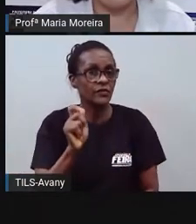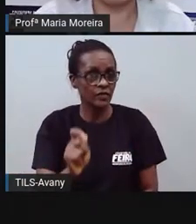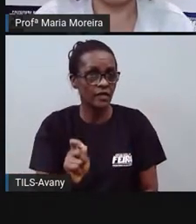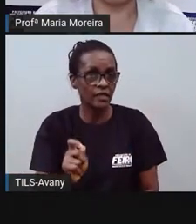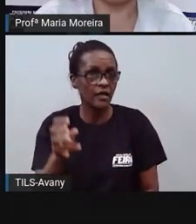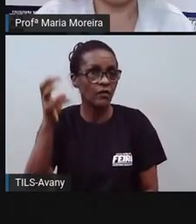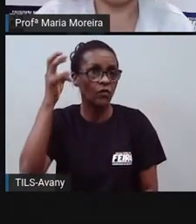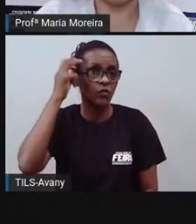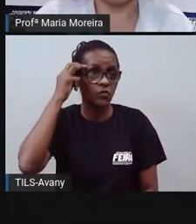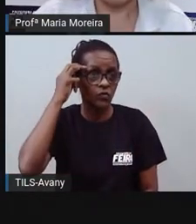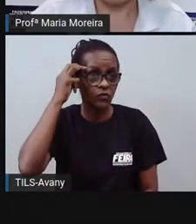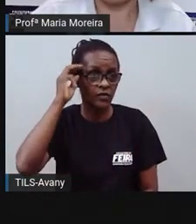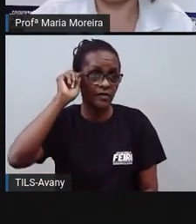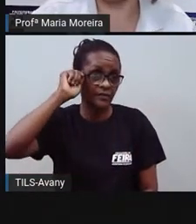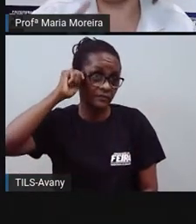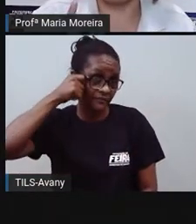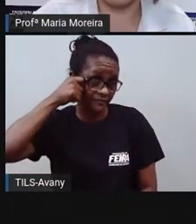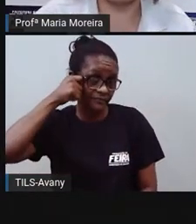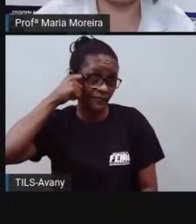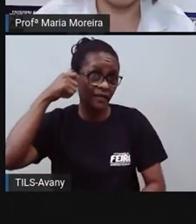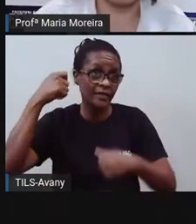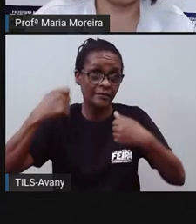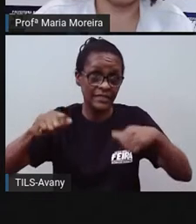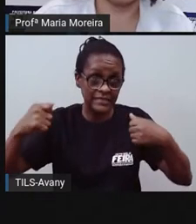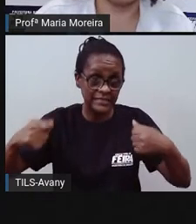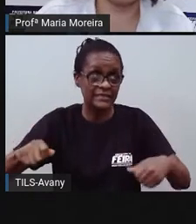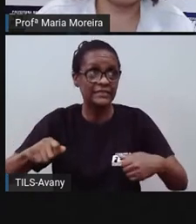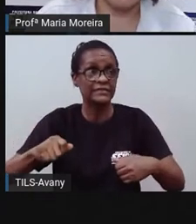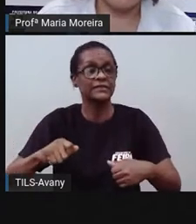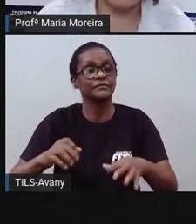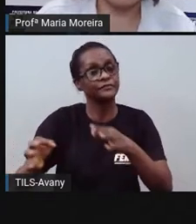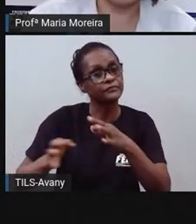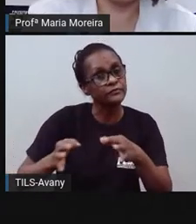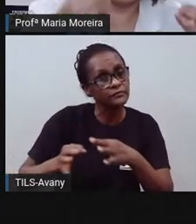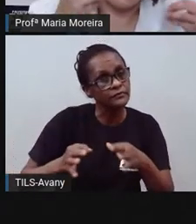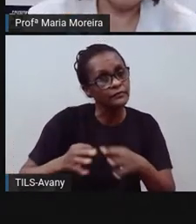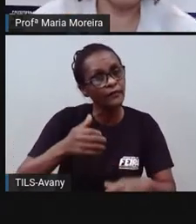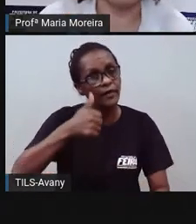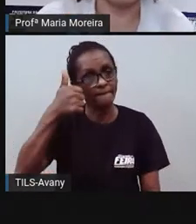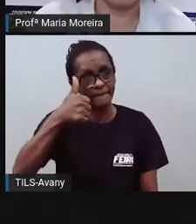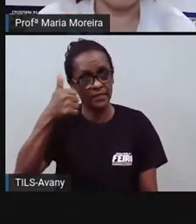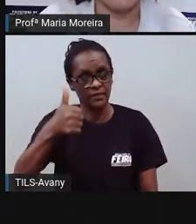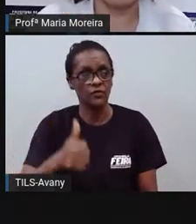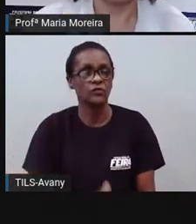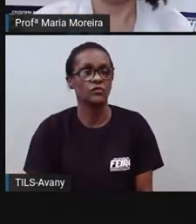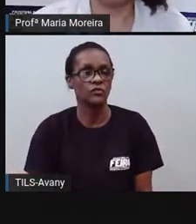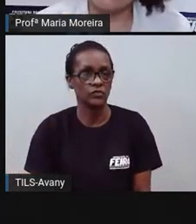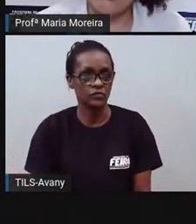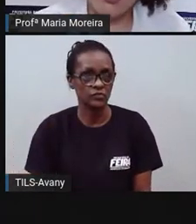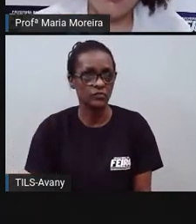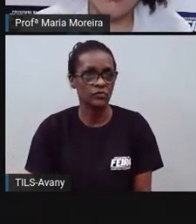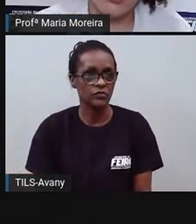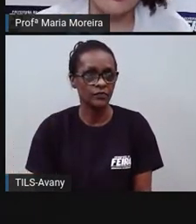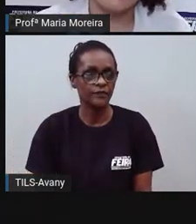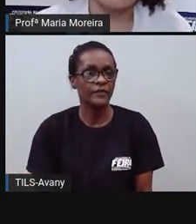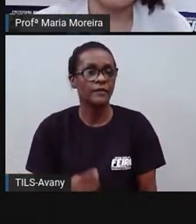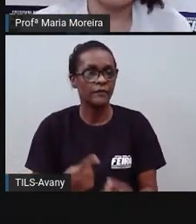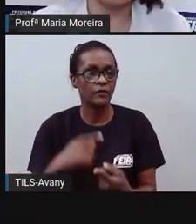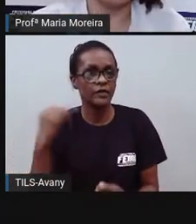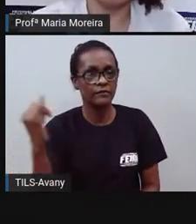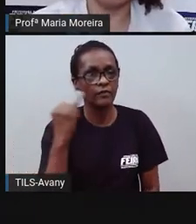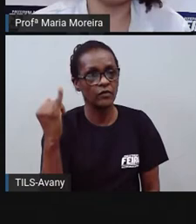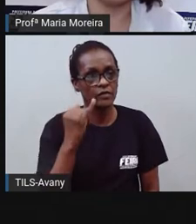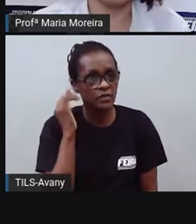adaptações, né? E essas práticas e representações culturais precisaram disso para sobreviver aqui.